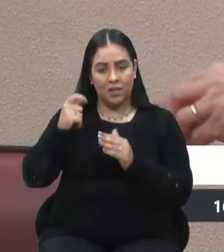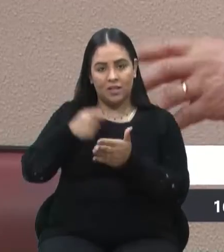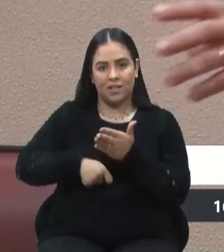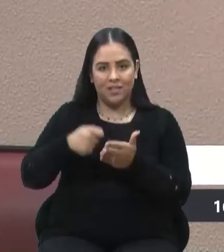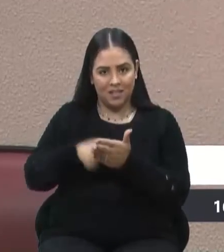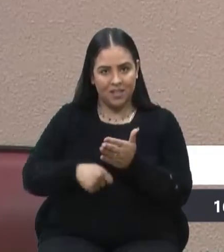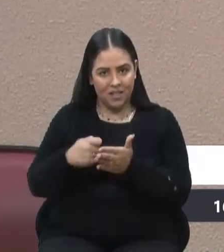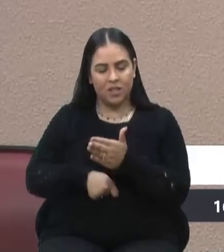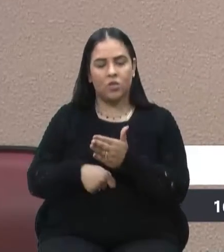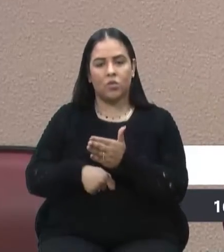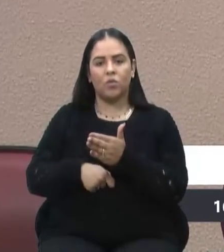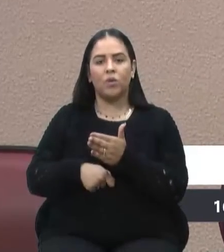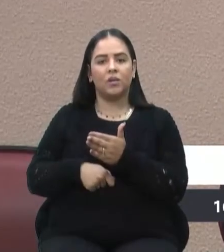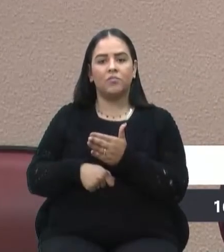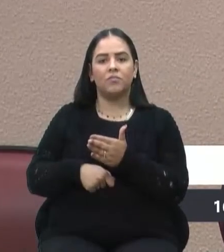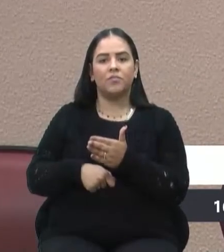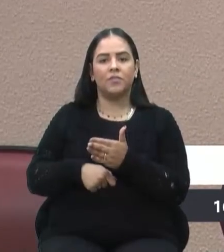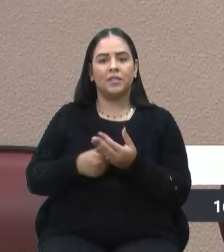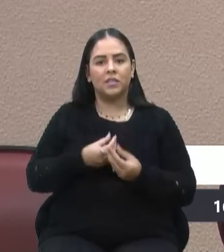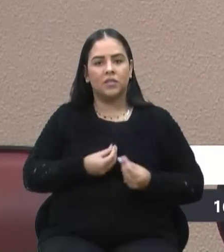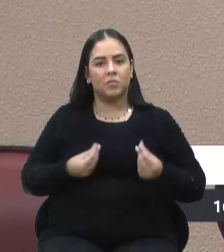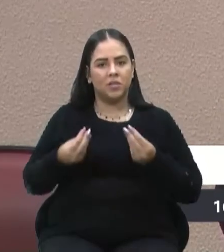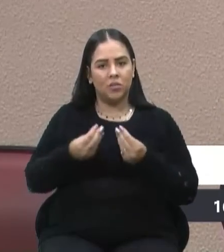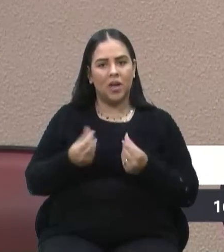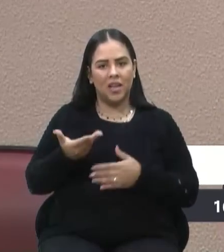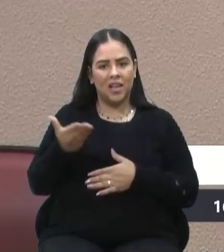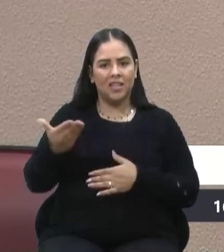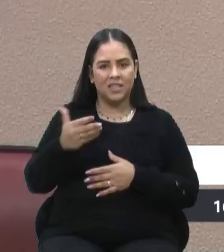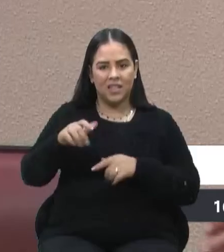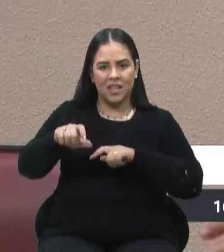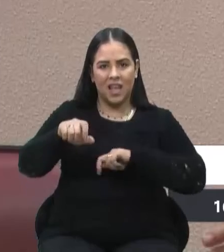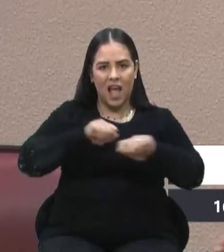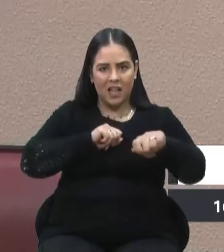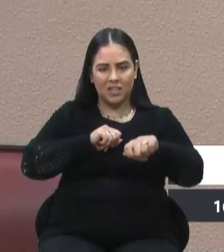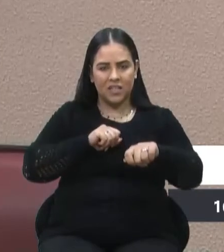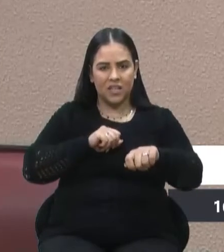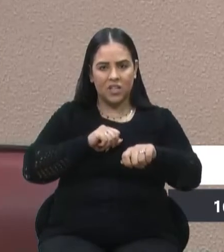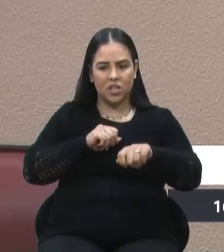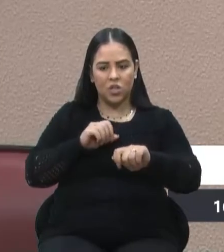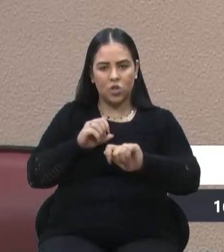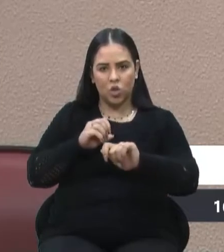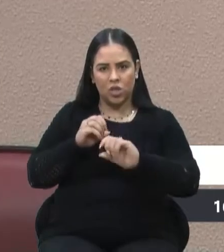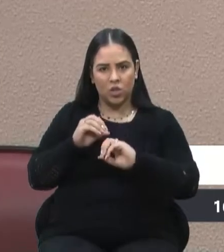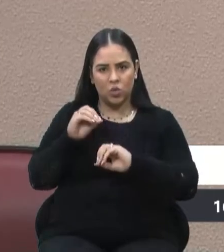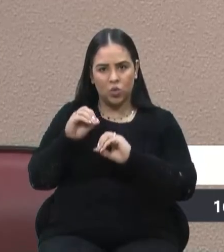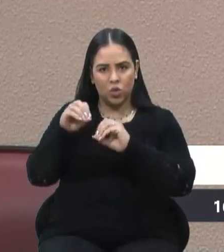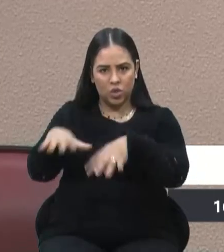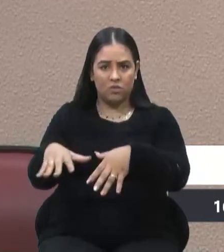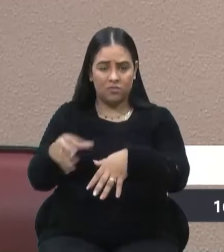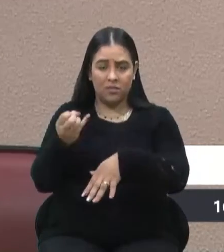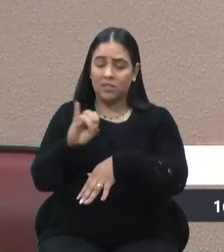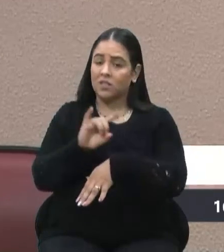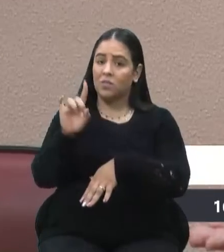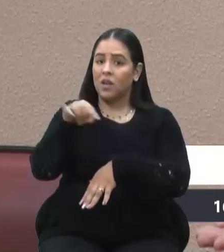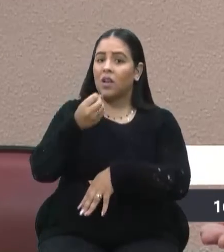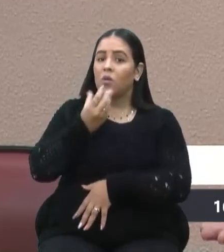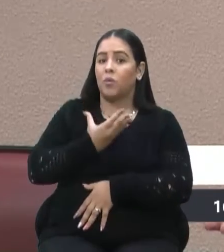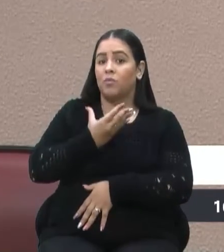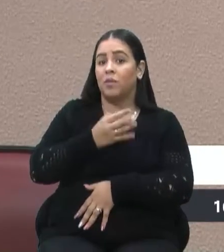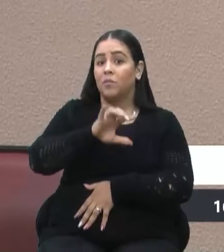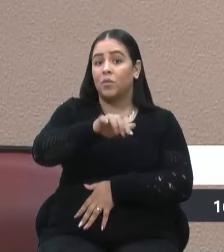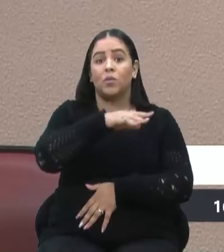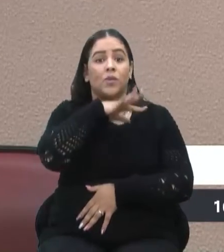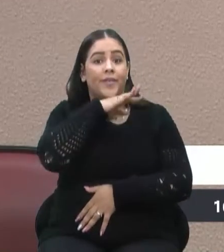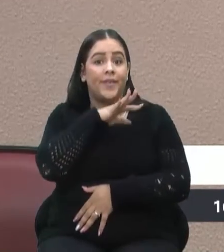sensibilizar aquele escatador que rasga e tira aquilo que presta e joga no chão, se não for na boa, vai ser na ruim ali